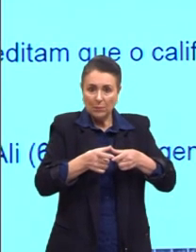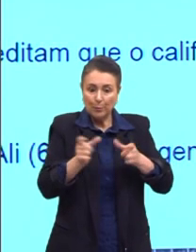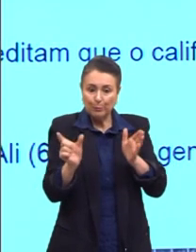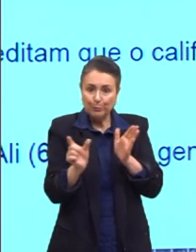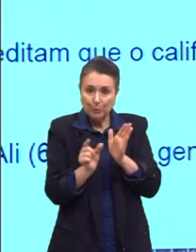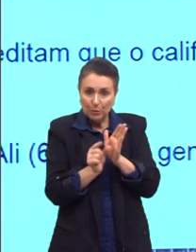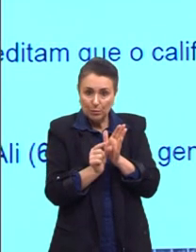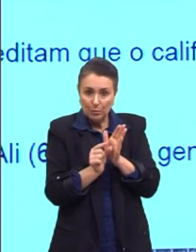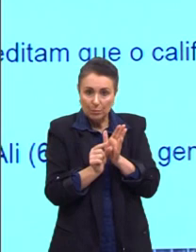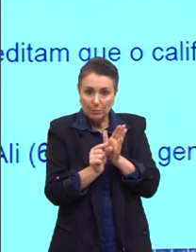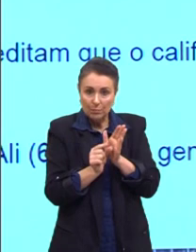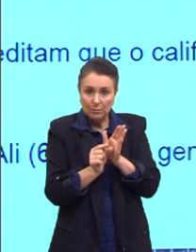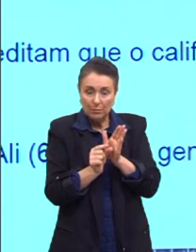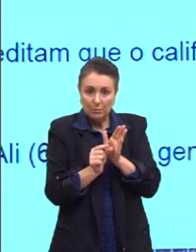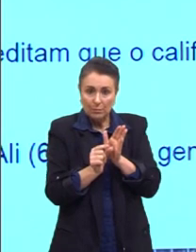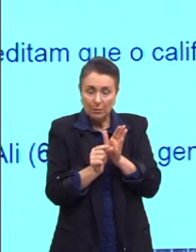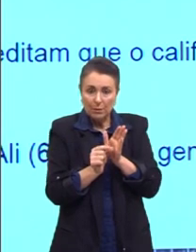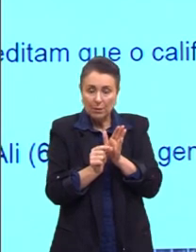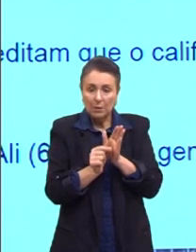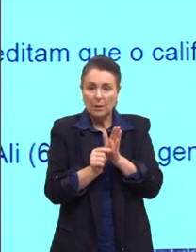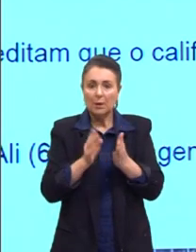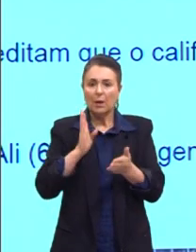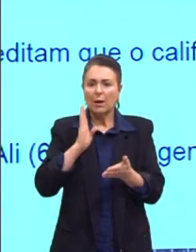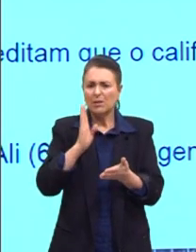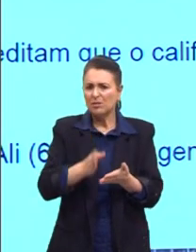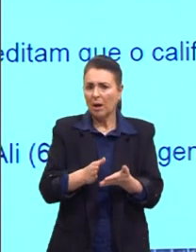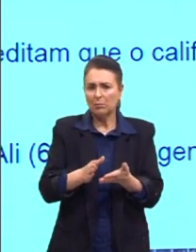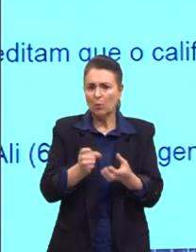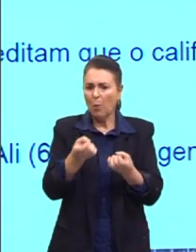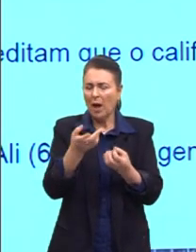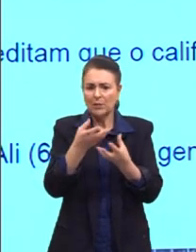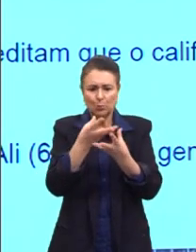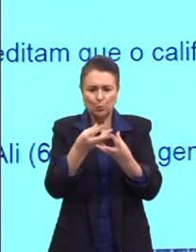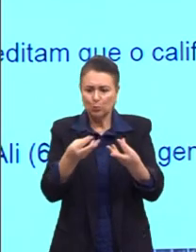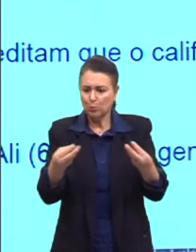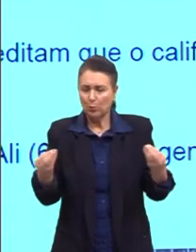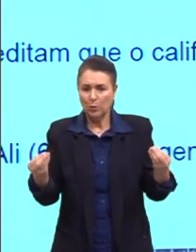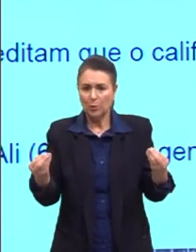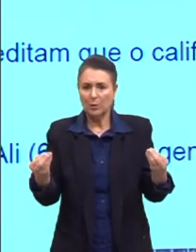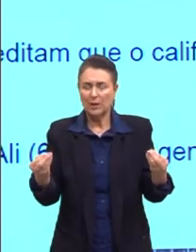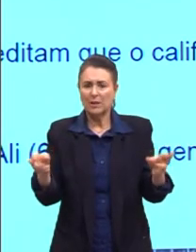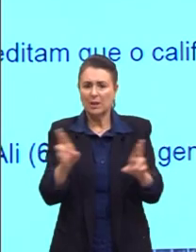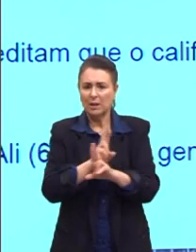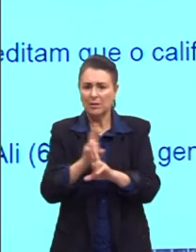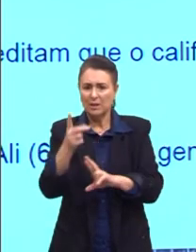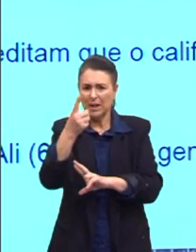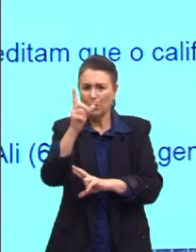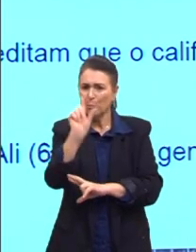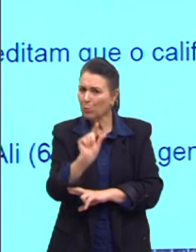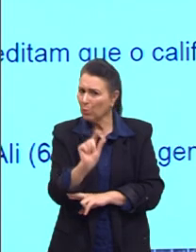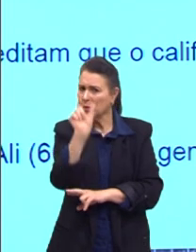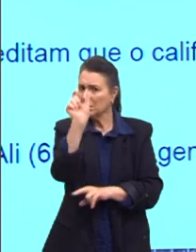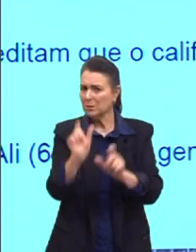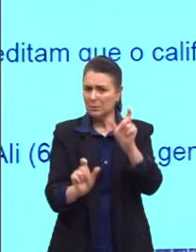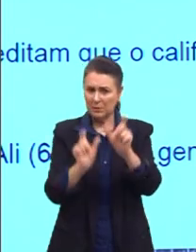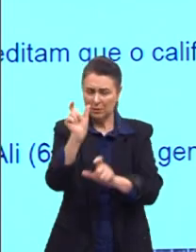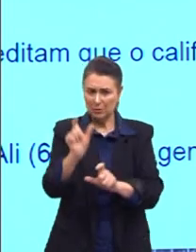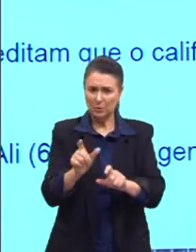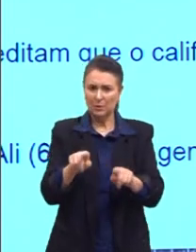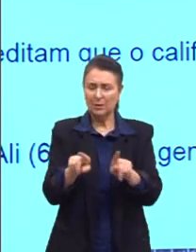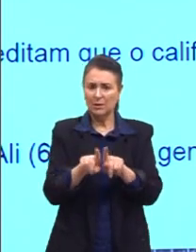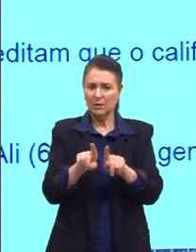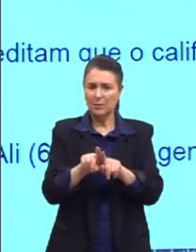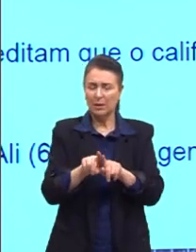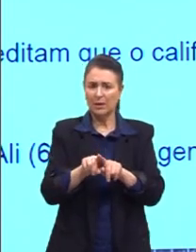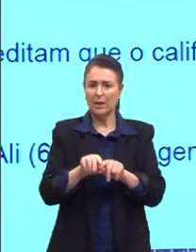foi quase dizimado e hoje está relacionado a poucas pessoas. Eles chamam de lobo